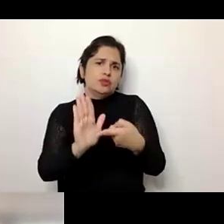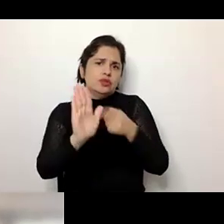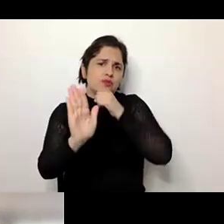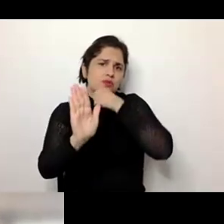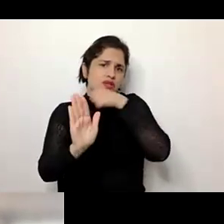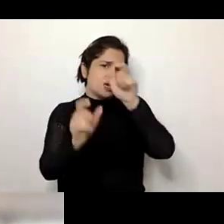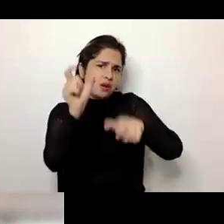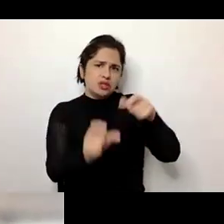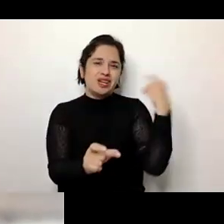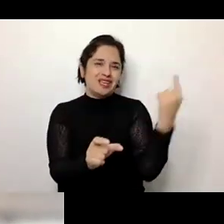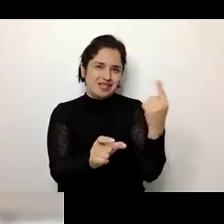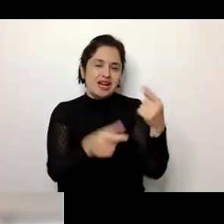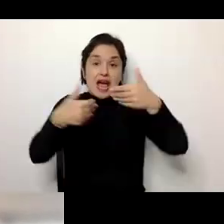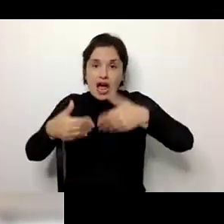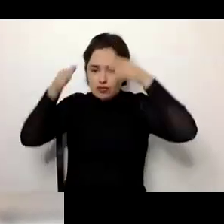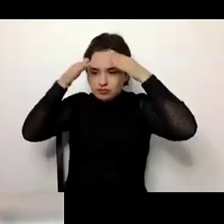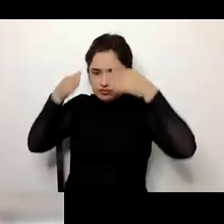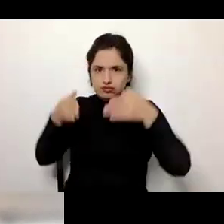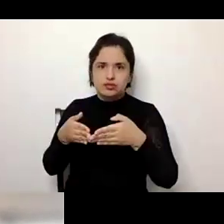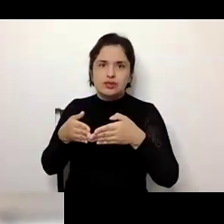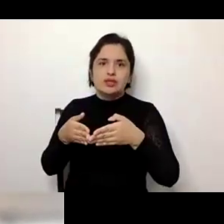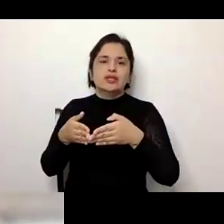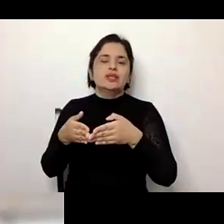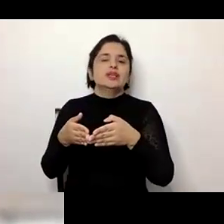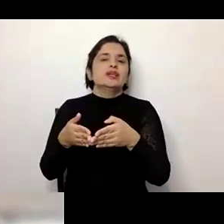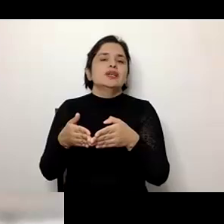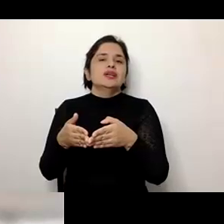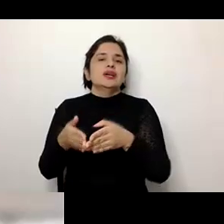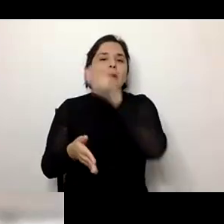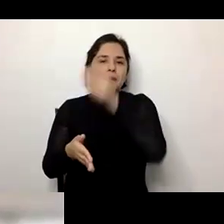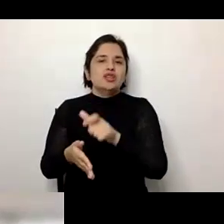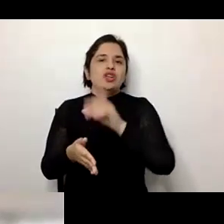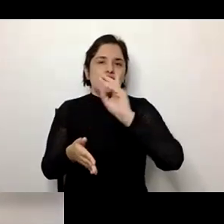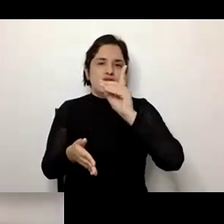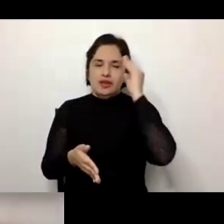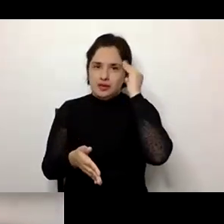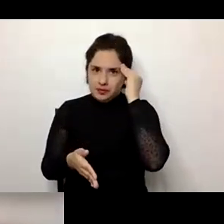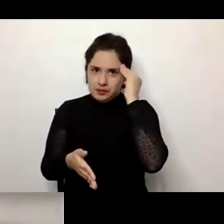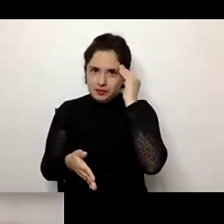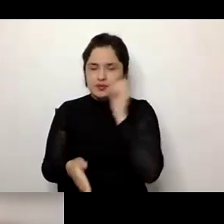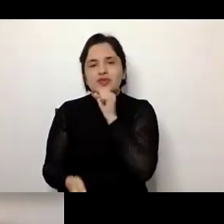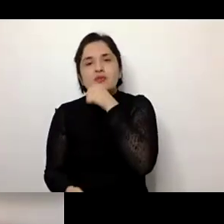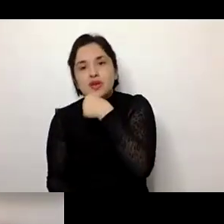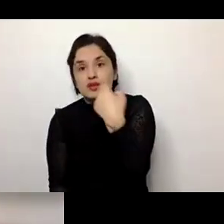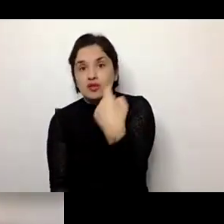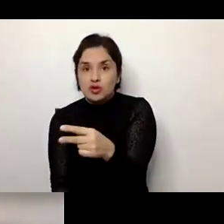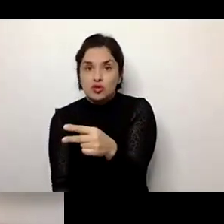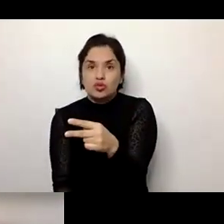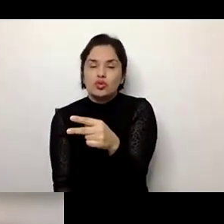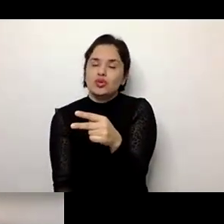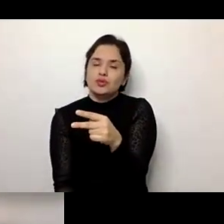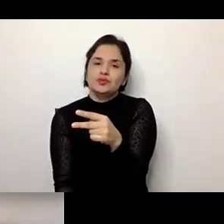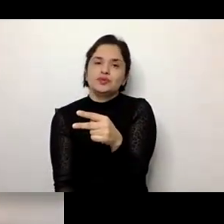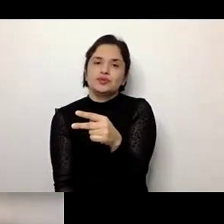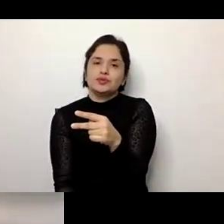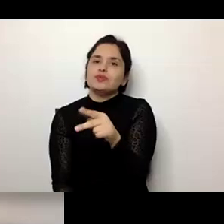uma pessoa e agora justamente trazendo essa dimensão justamente com pessoas com algum tipo de deficiência plantea que justamente